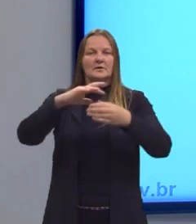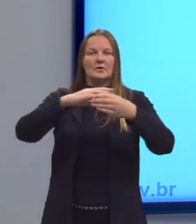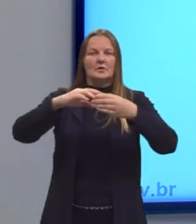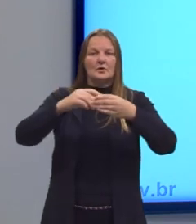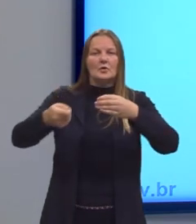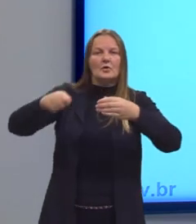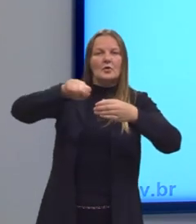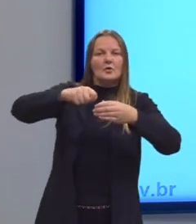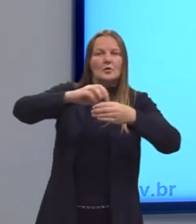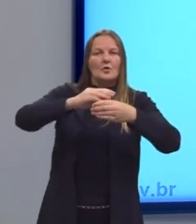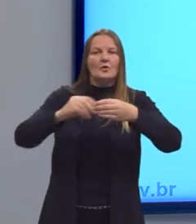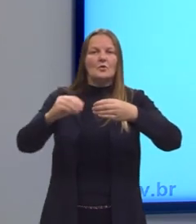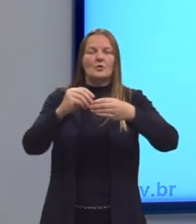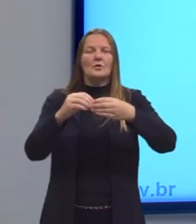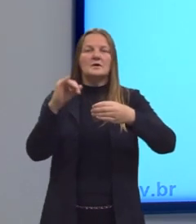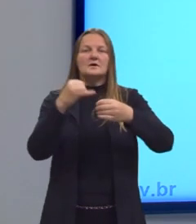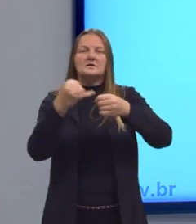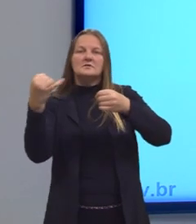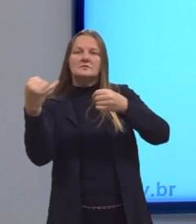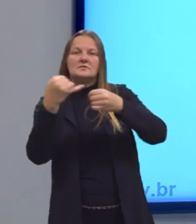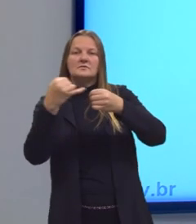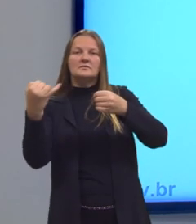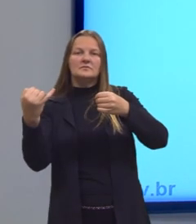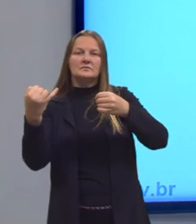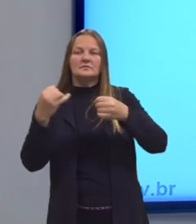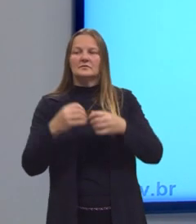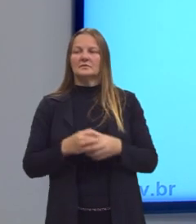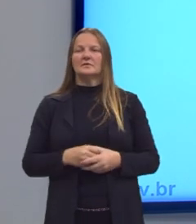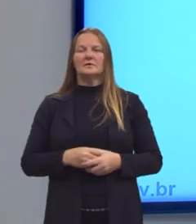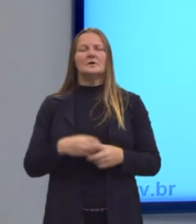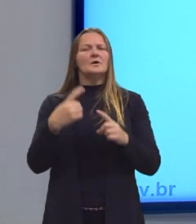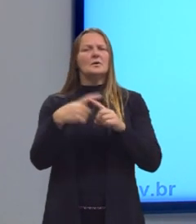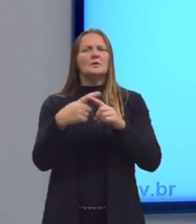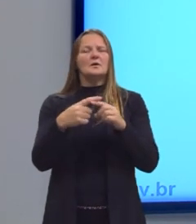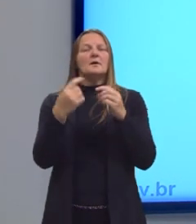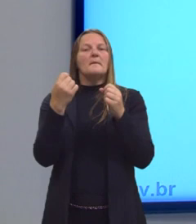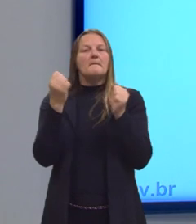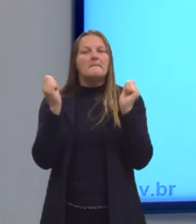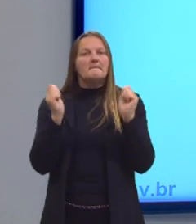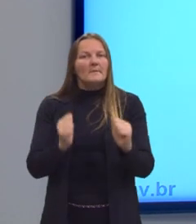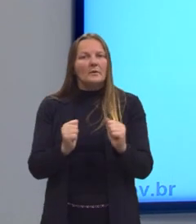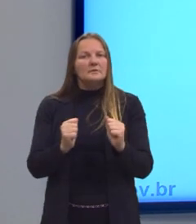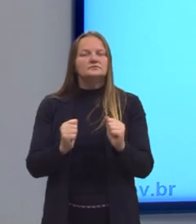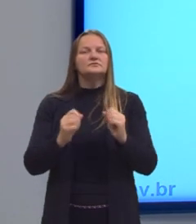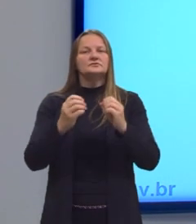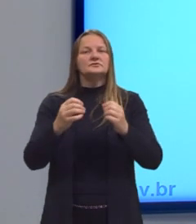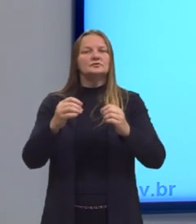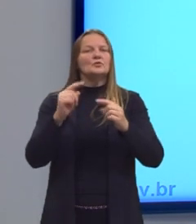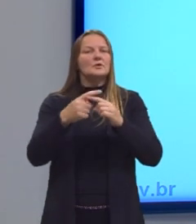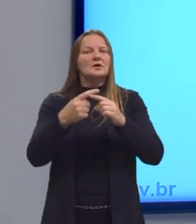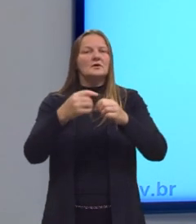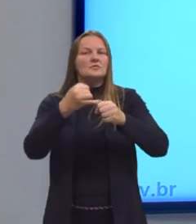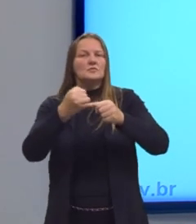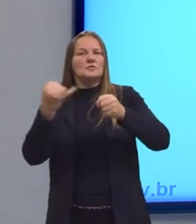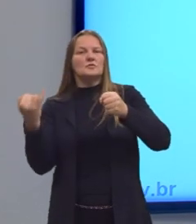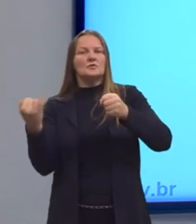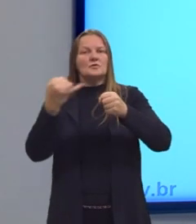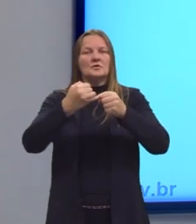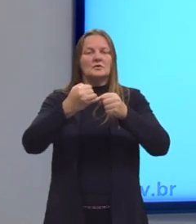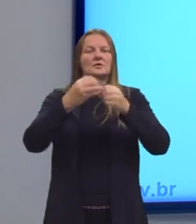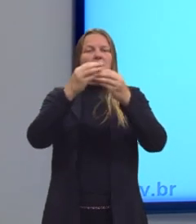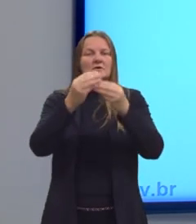solvente é de natureza iônica. Então, ele pode sofrer, ele sofreu, né? Ionização e